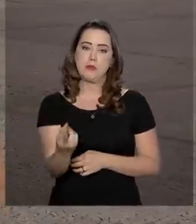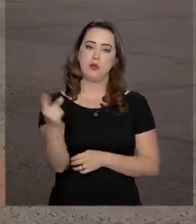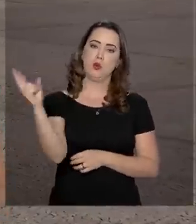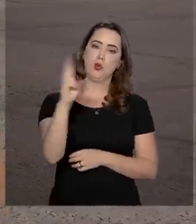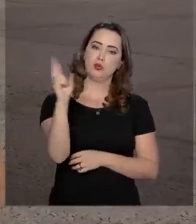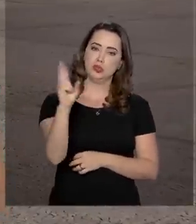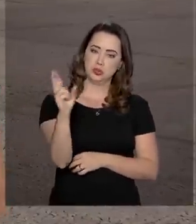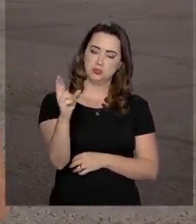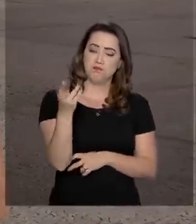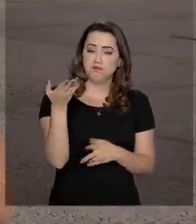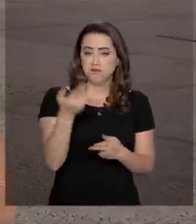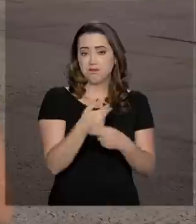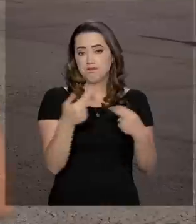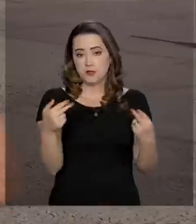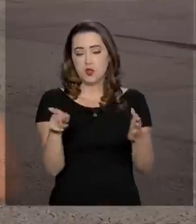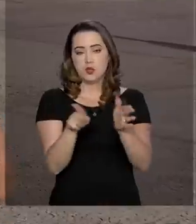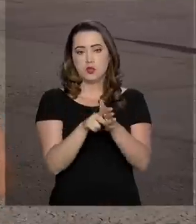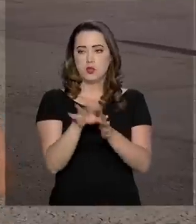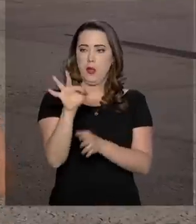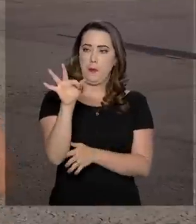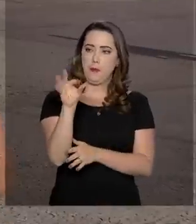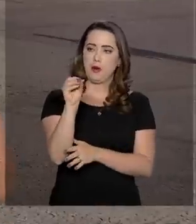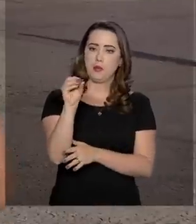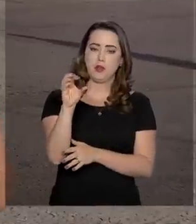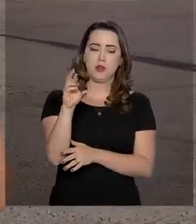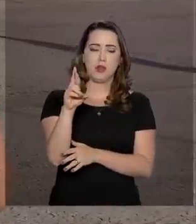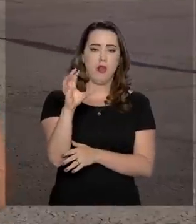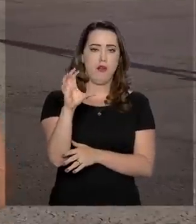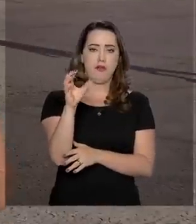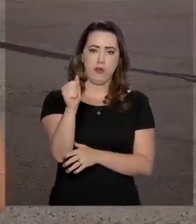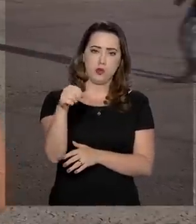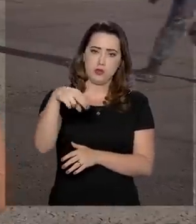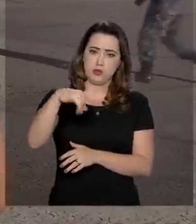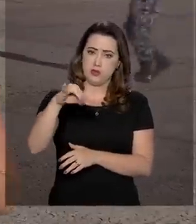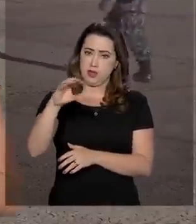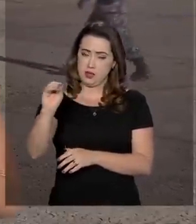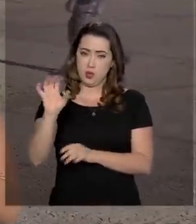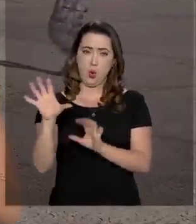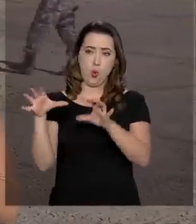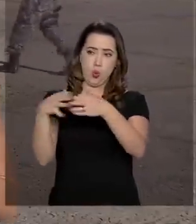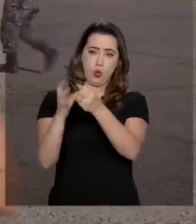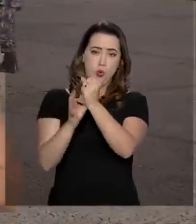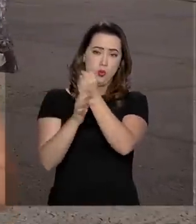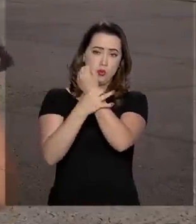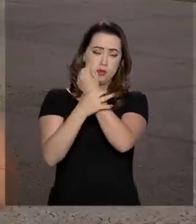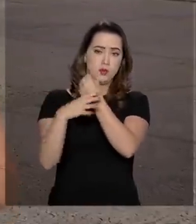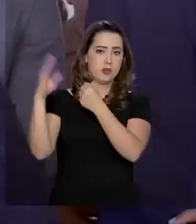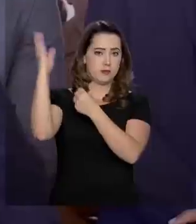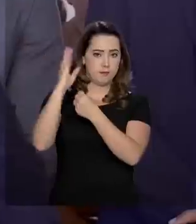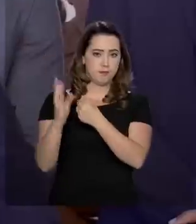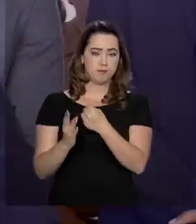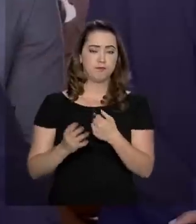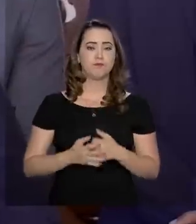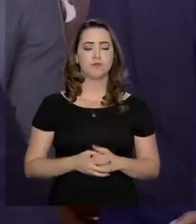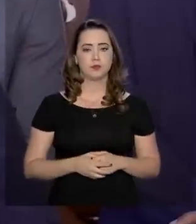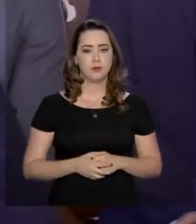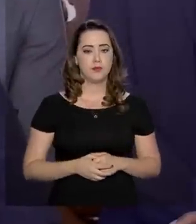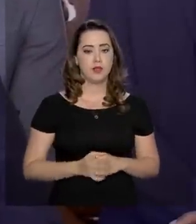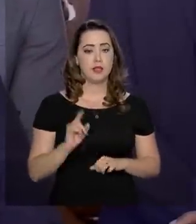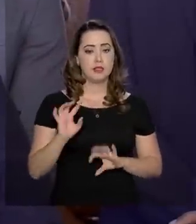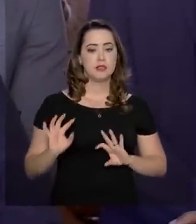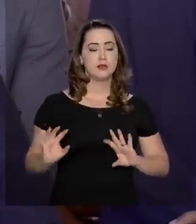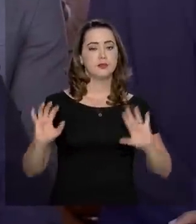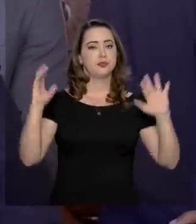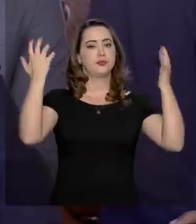Os equipamentos da Força Nacional de Segurança serão distribuídos a todos os estados brasileiros. Essa solenidade